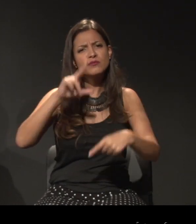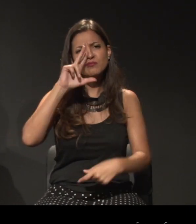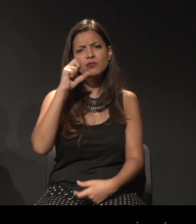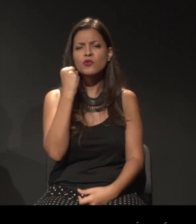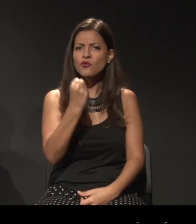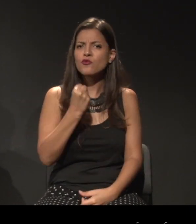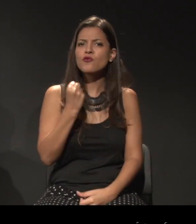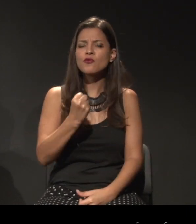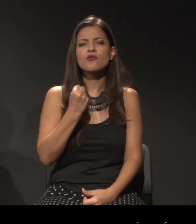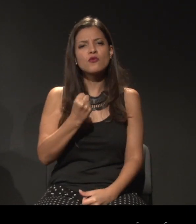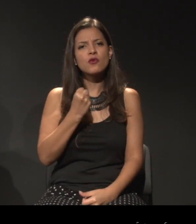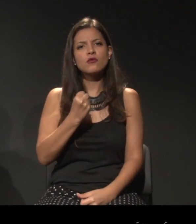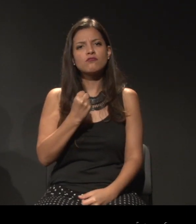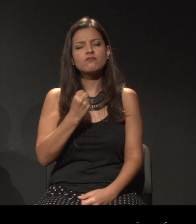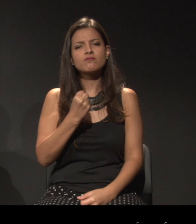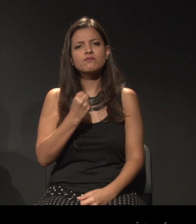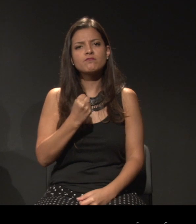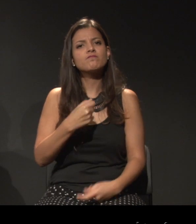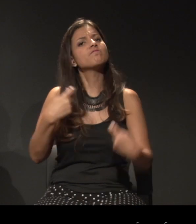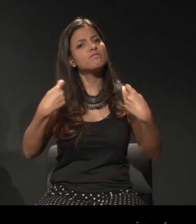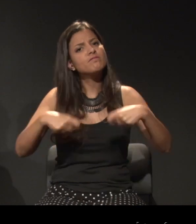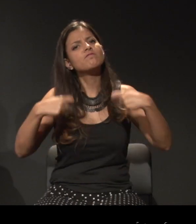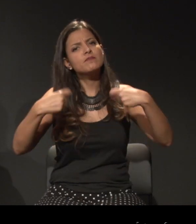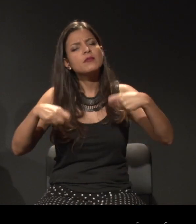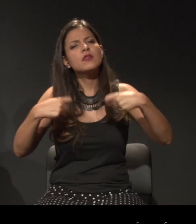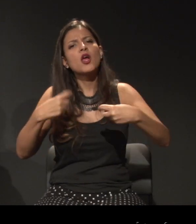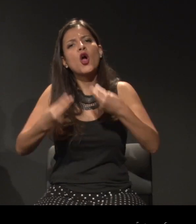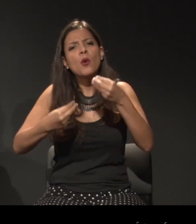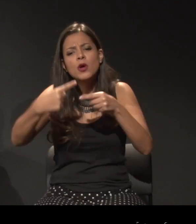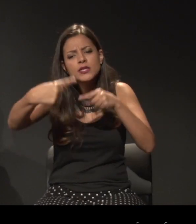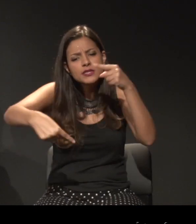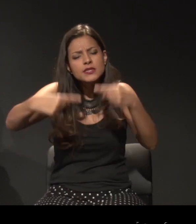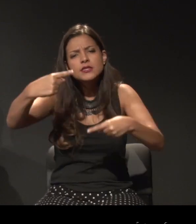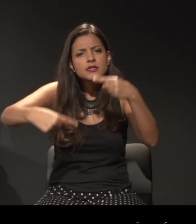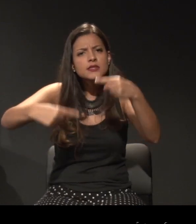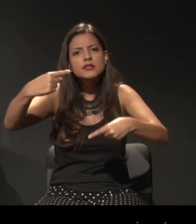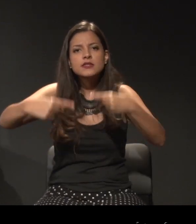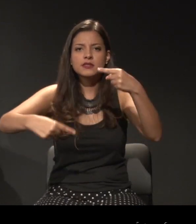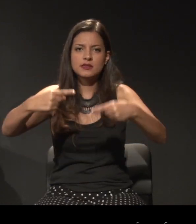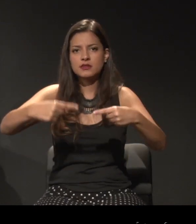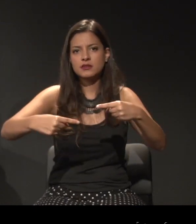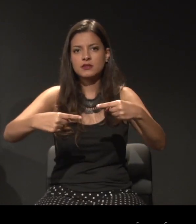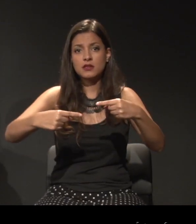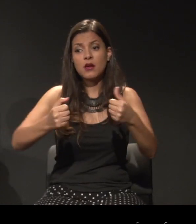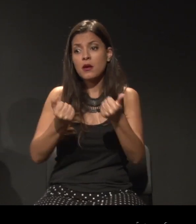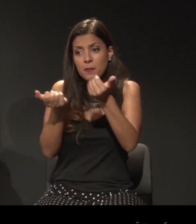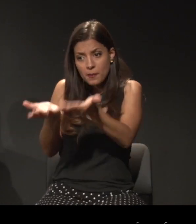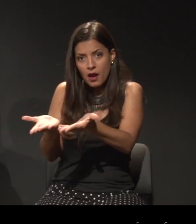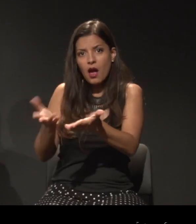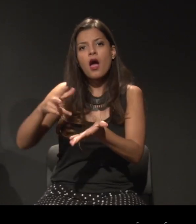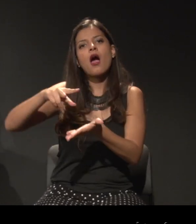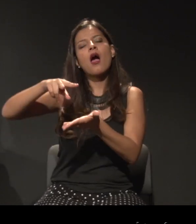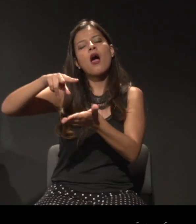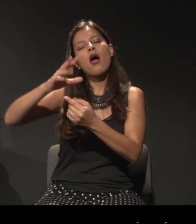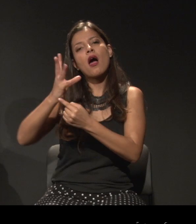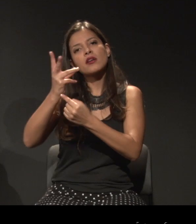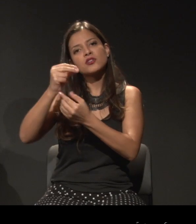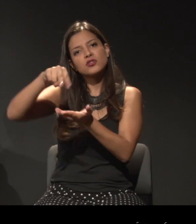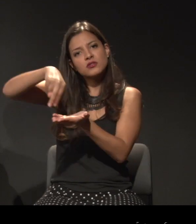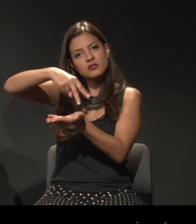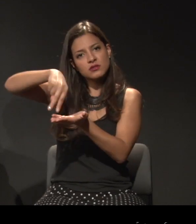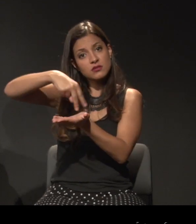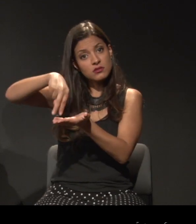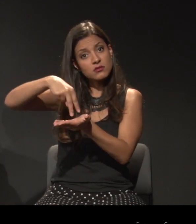precisa ser discutido para o artista da dança, e, sobretudo,